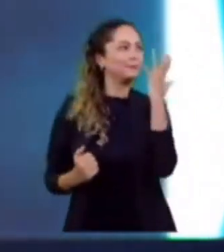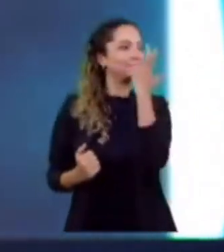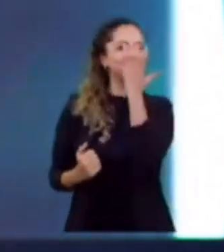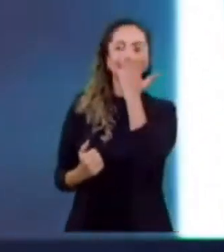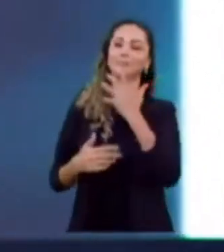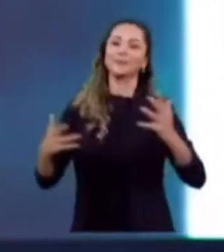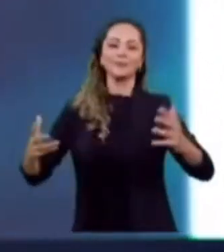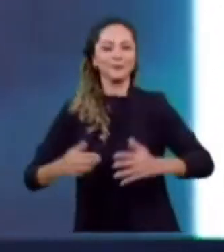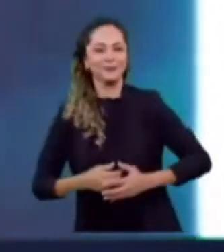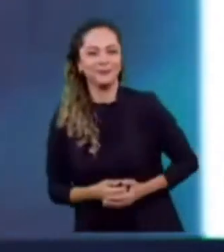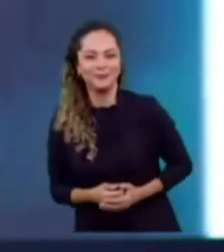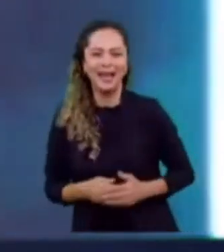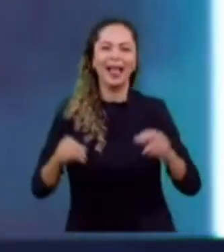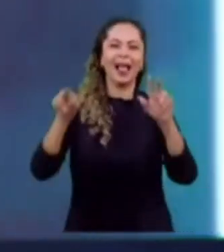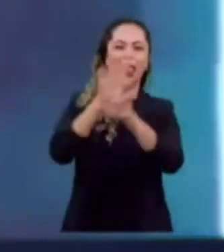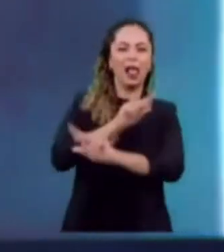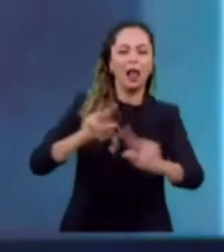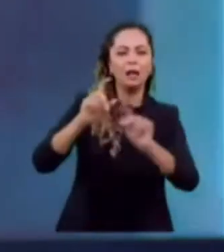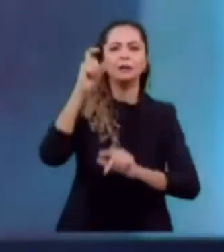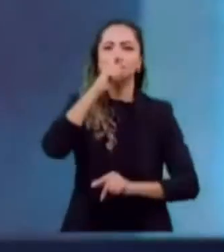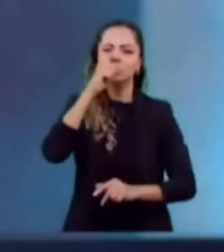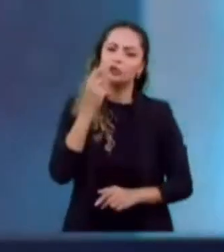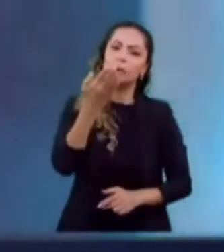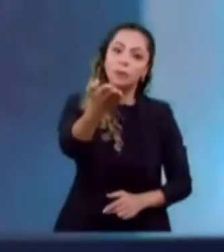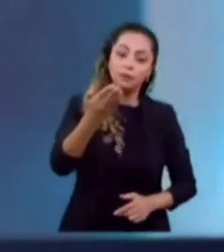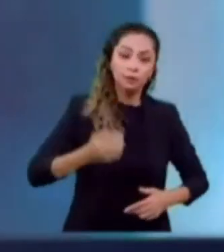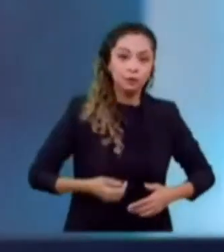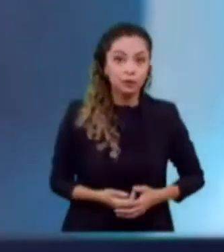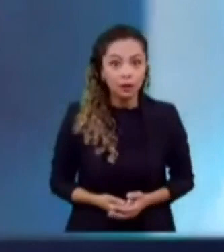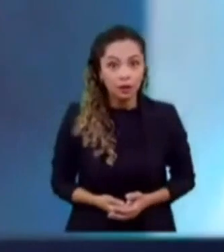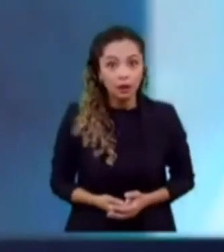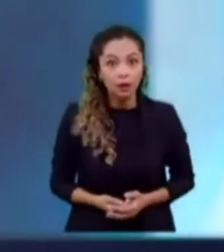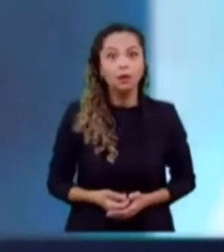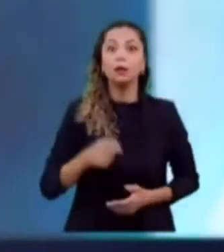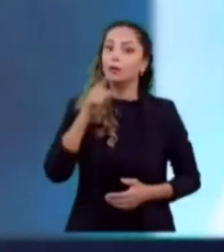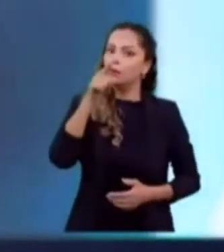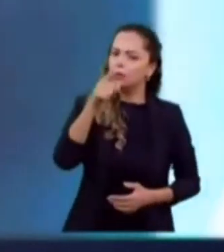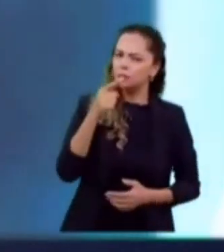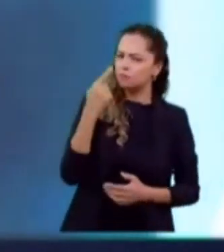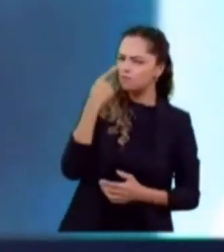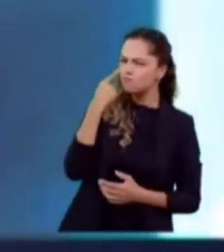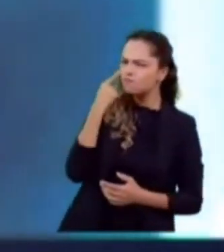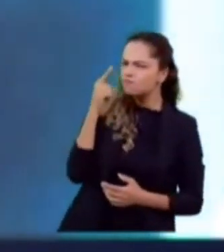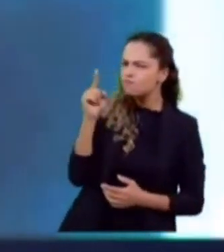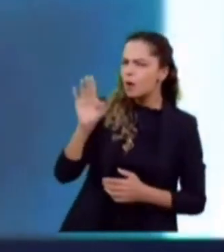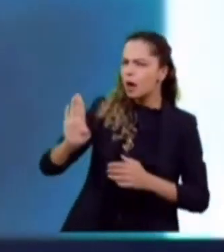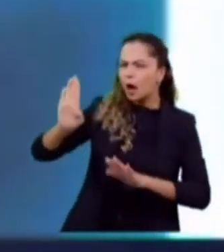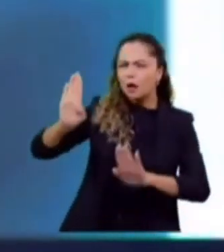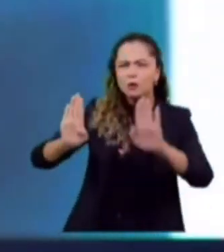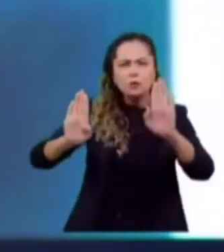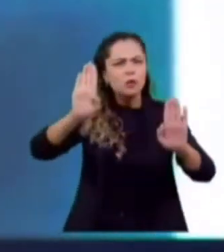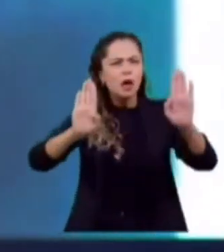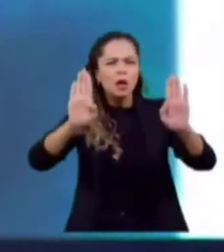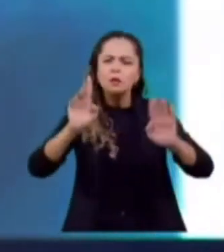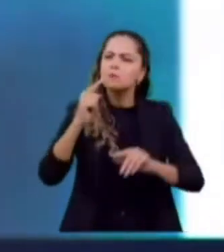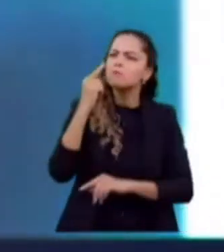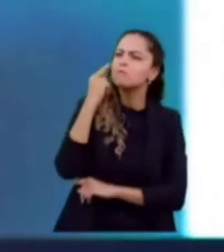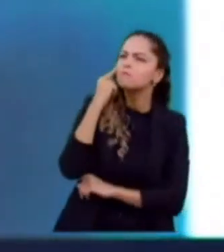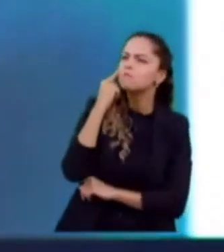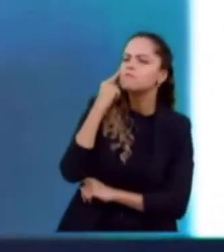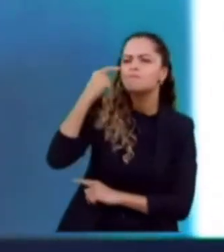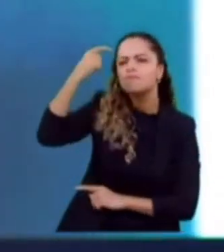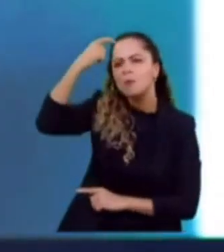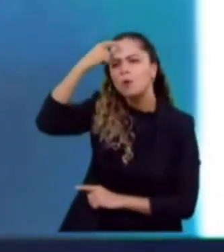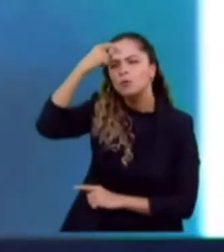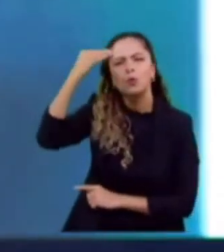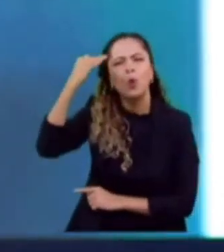mentir, para te enganar. Então, você precisa olhar para os candidatos, olhar para essa eleição com uma consciência,